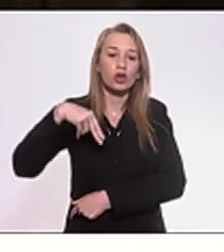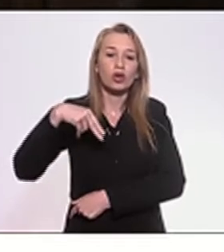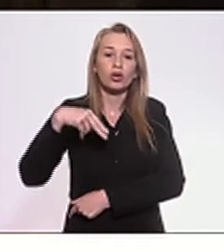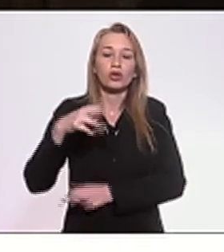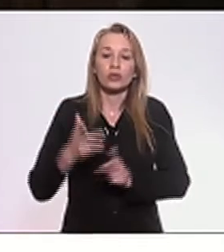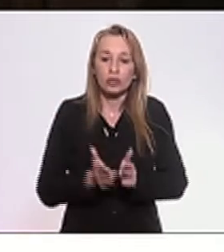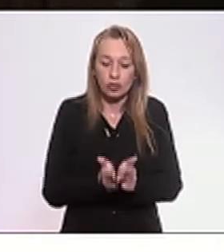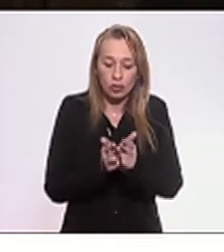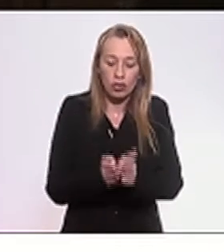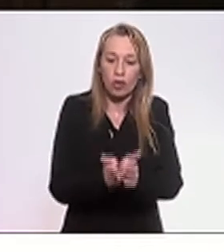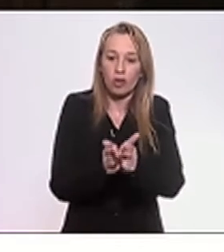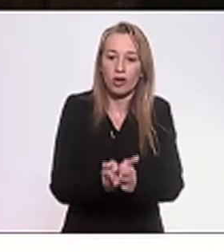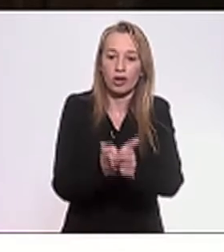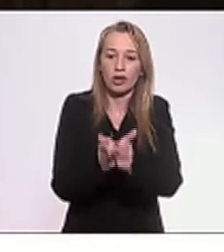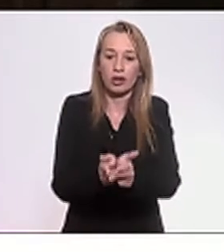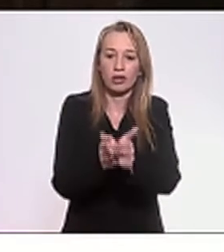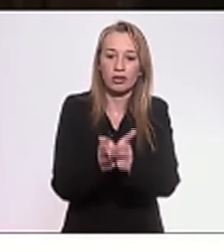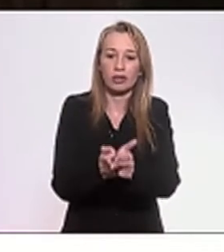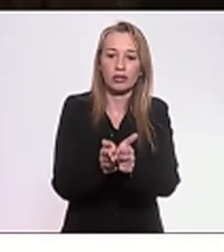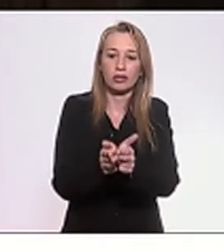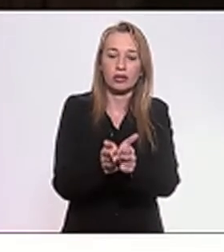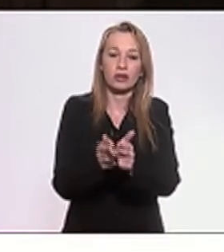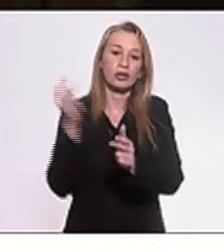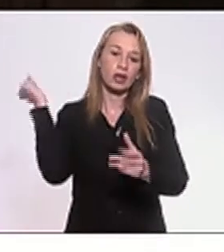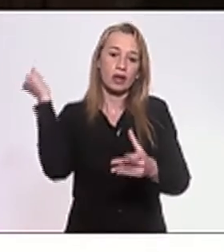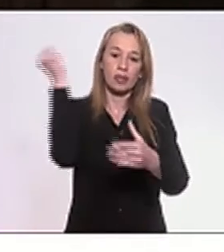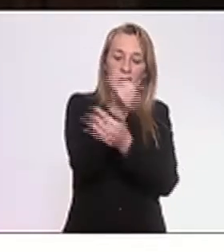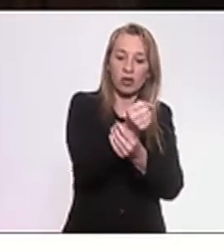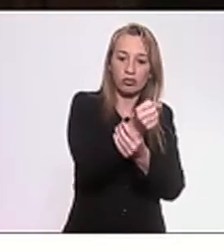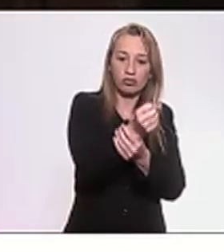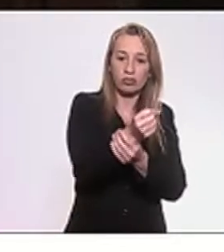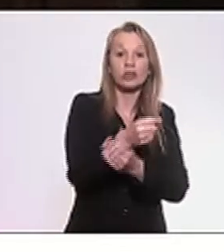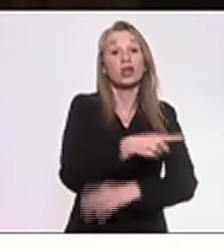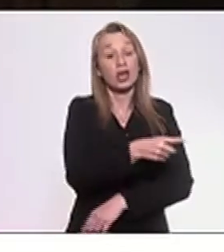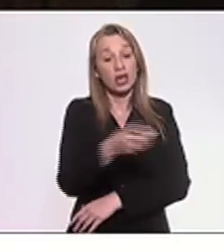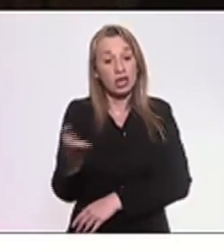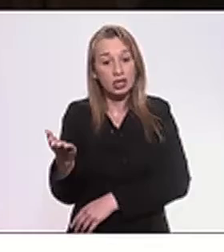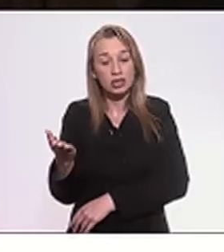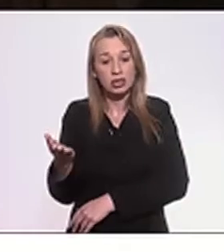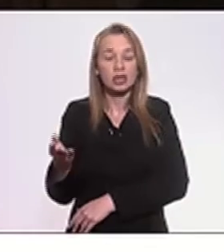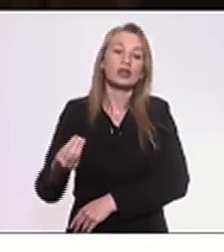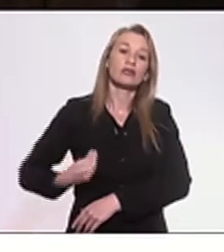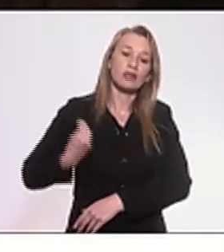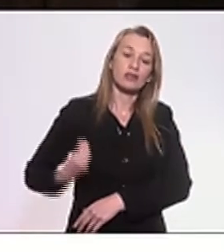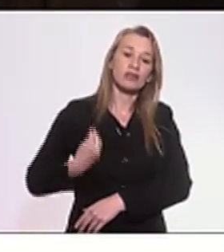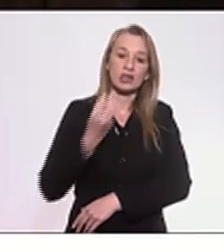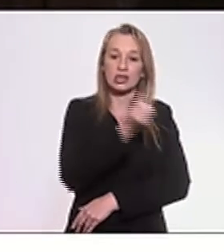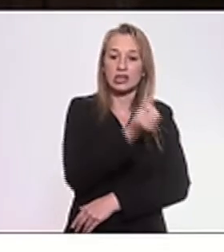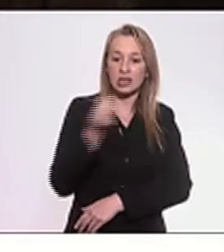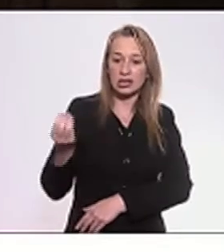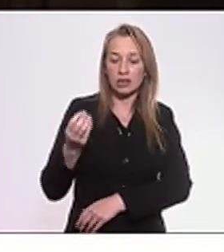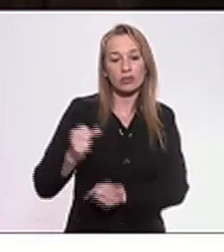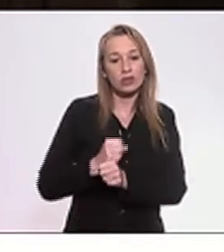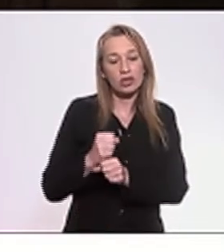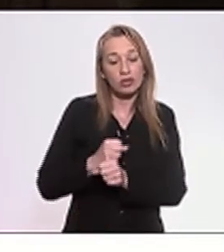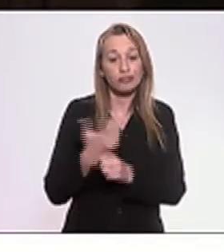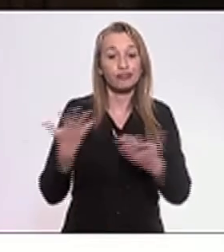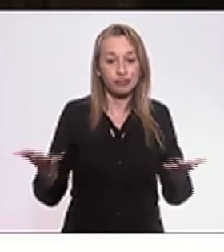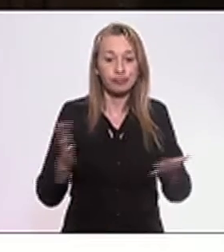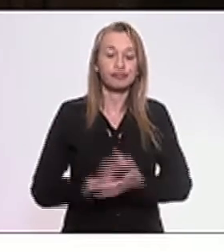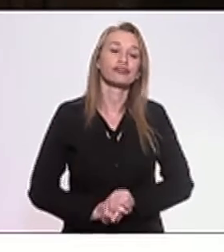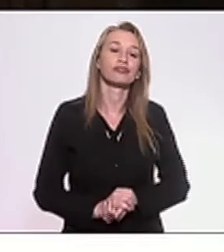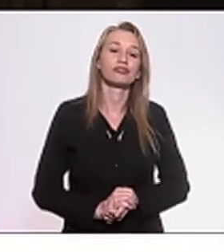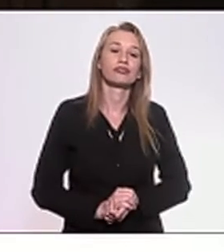e os descendentes de Abraão. Esses viviam na ordem de 600 anos. Então,